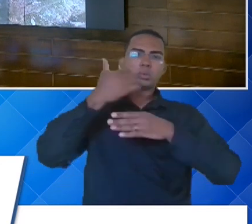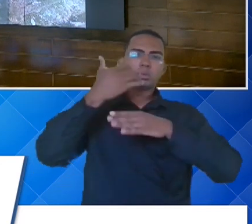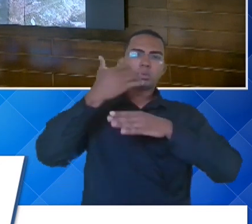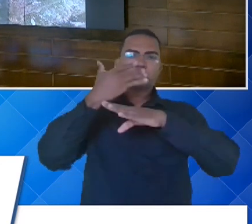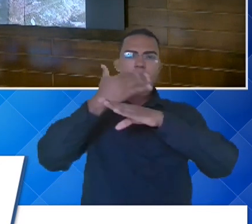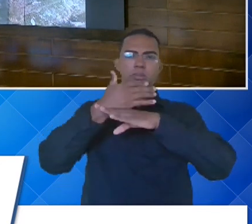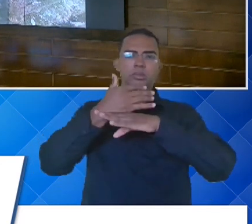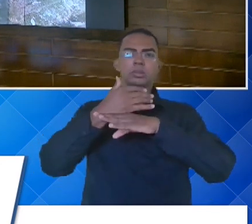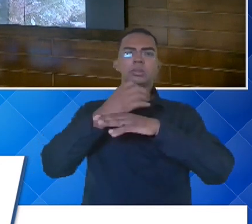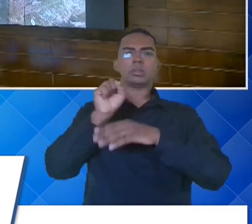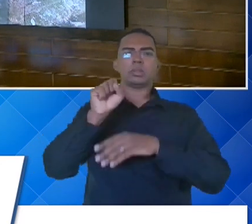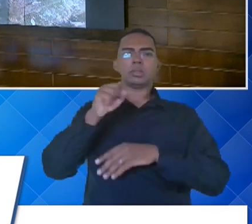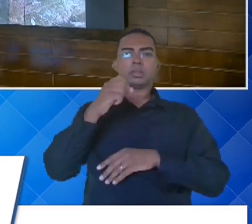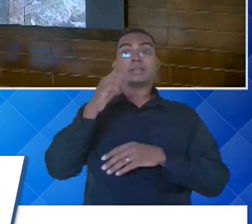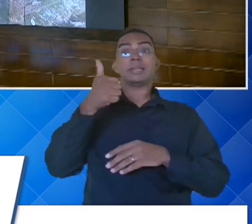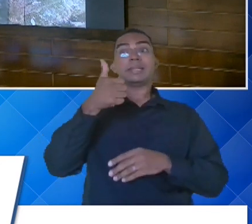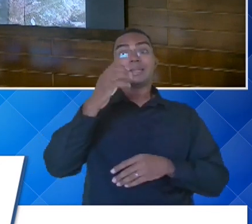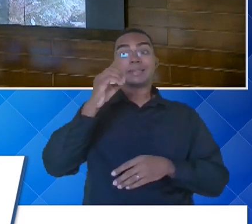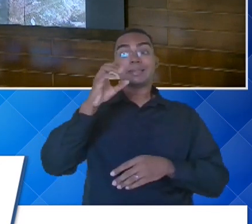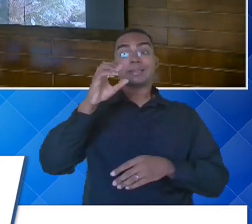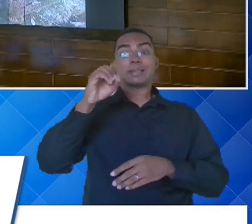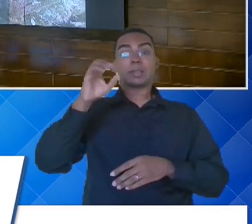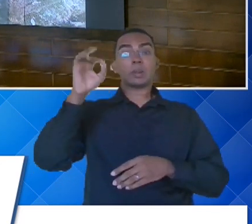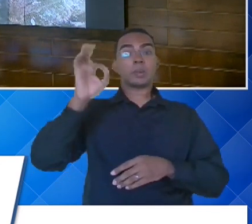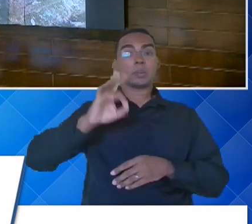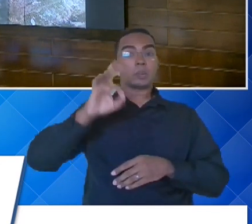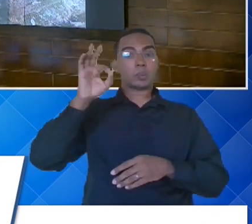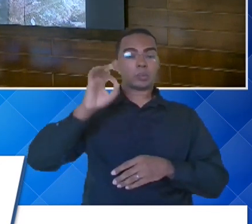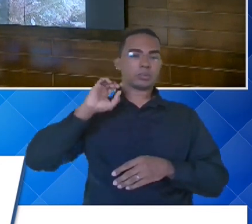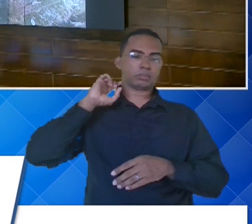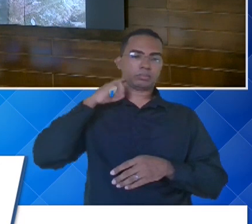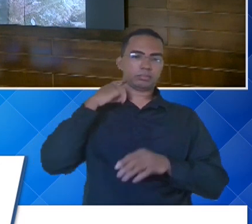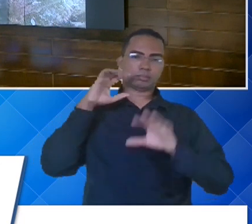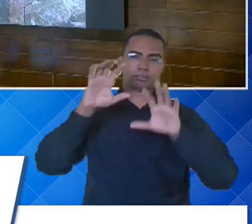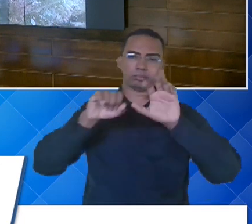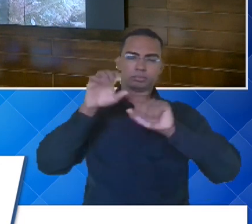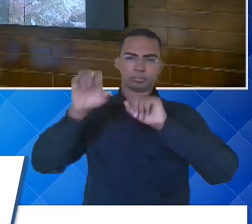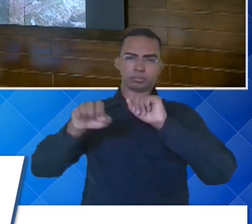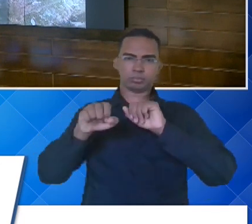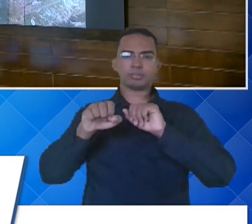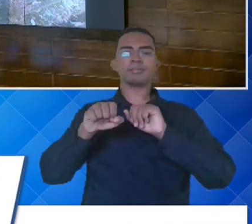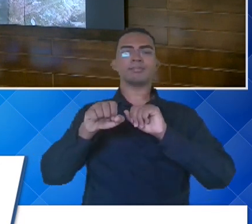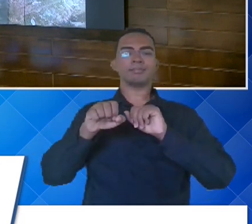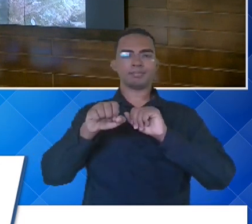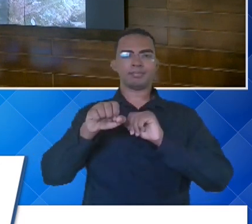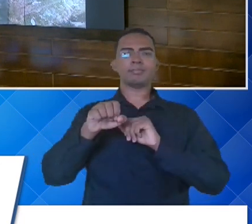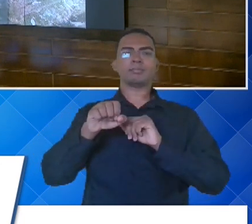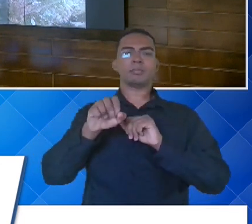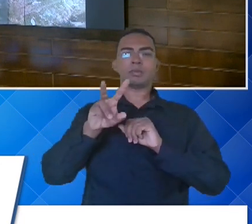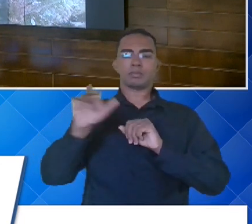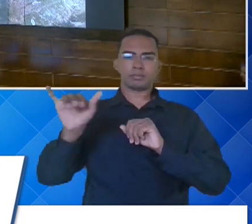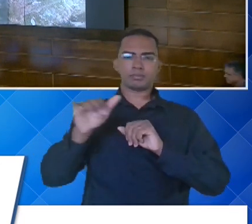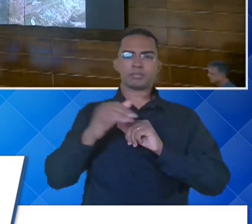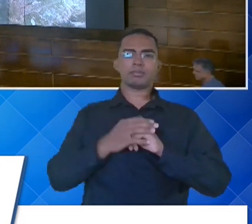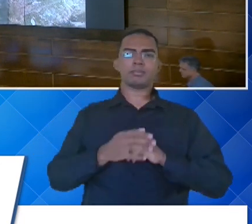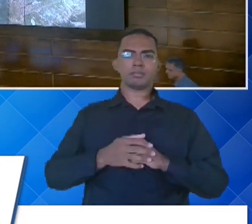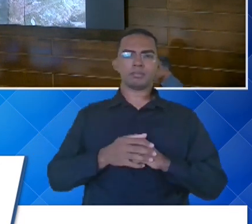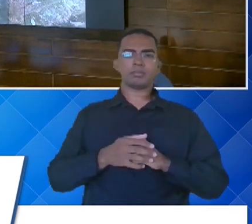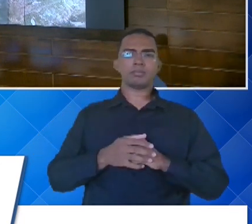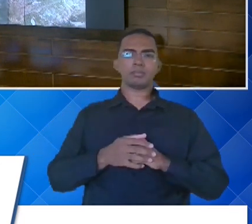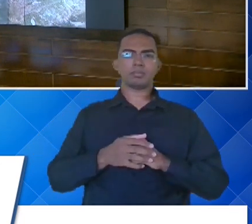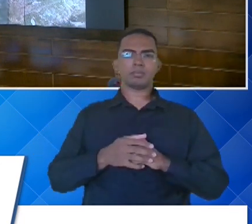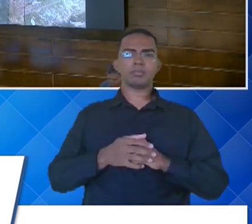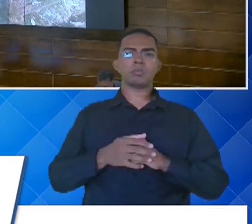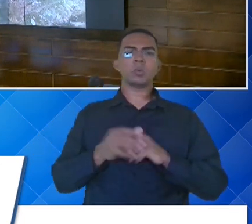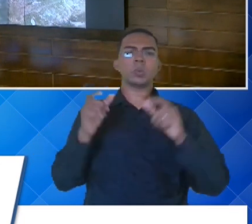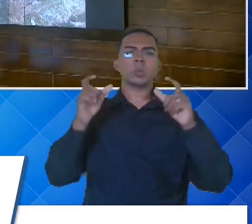Preto, olha, 100% do lixo coletado em São José do Rio Preto, ele vai para uma